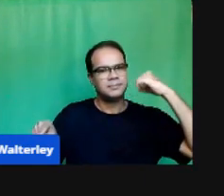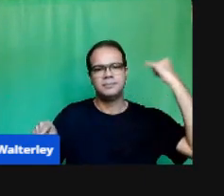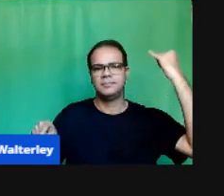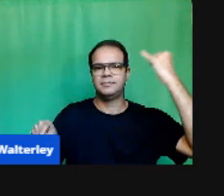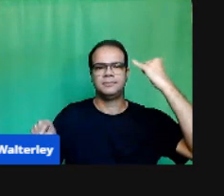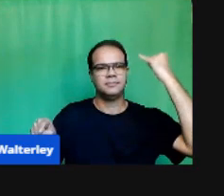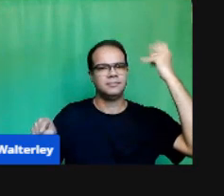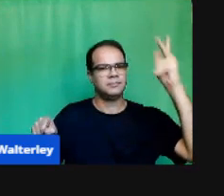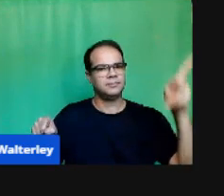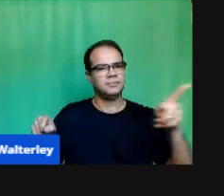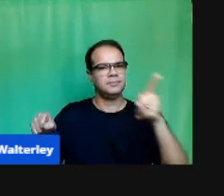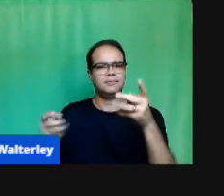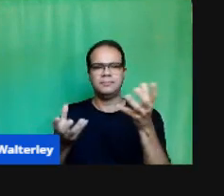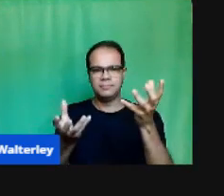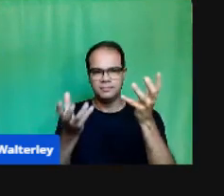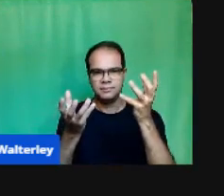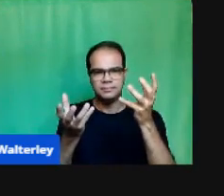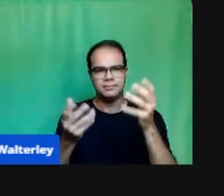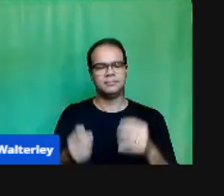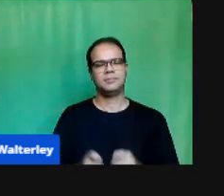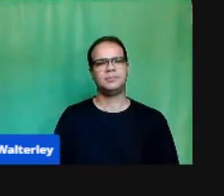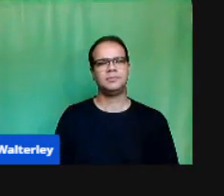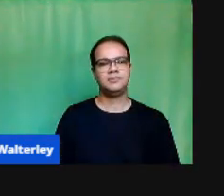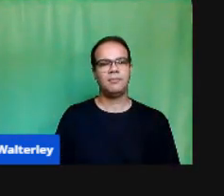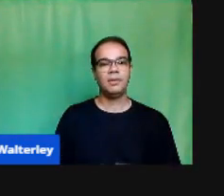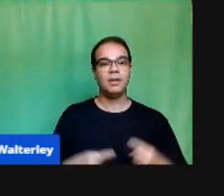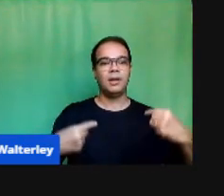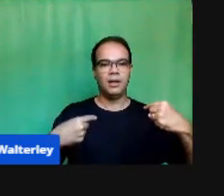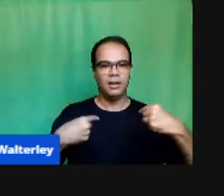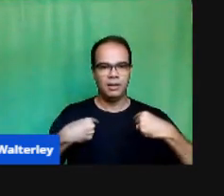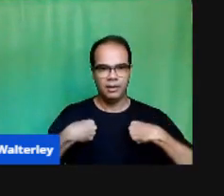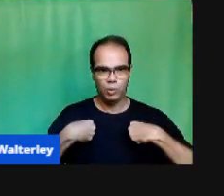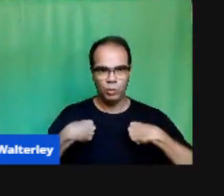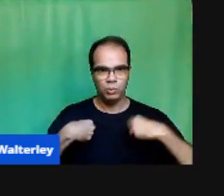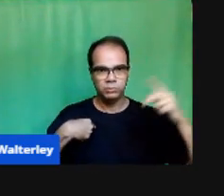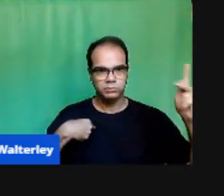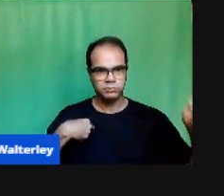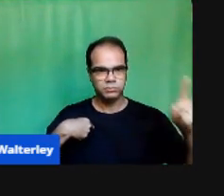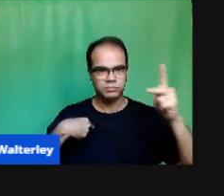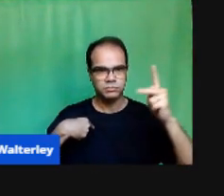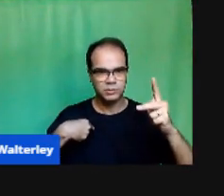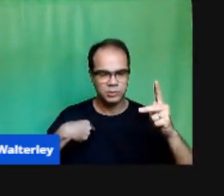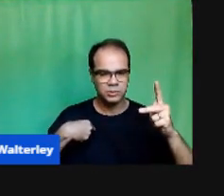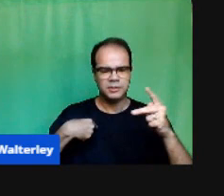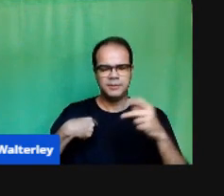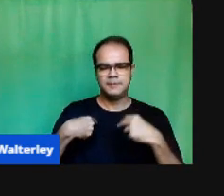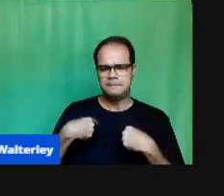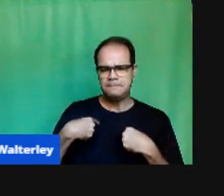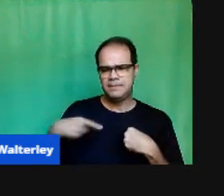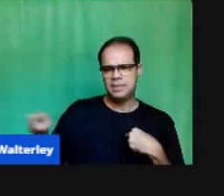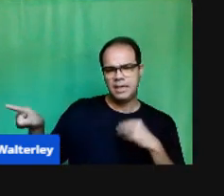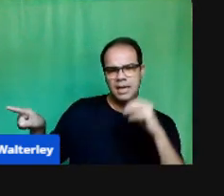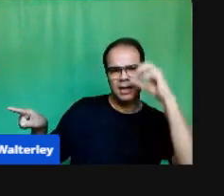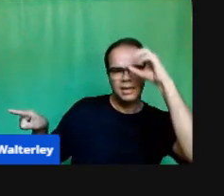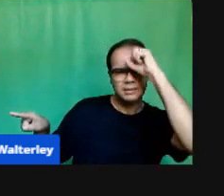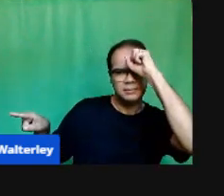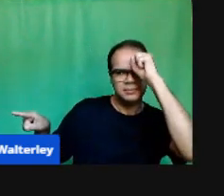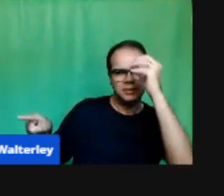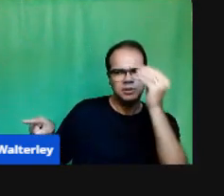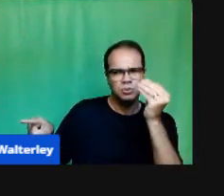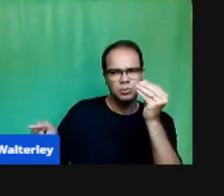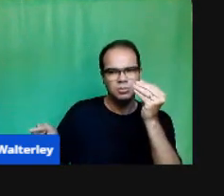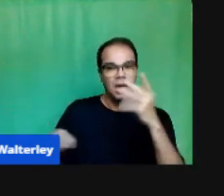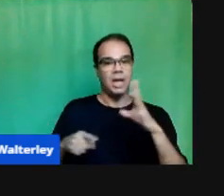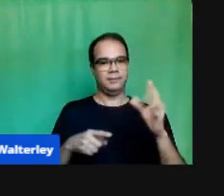O que que eu preciso Fazer Para que este aluno Aprenda Olha Eu usei Essa estratégia Essa estratégia Não